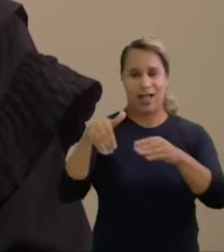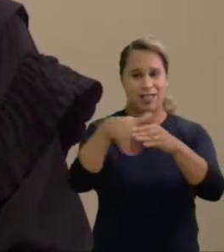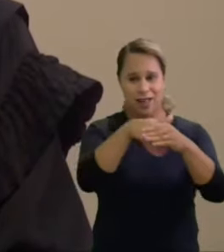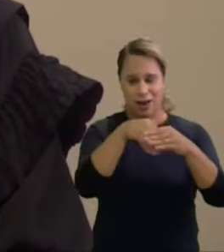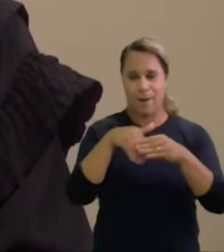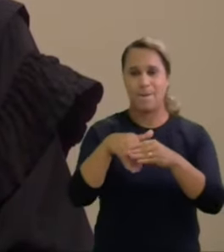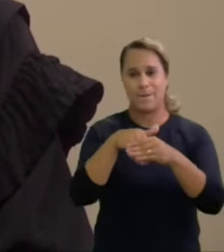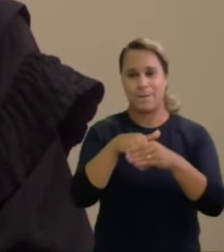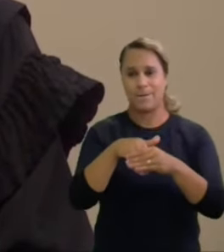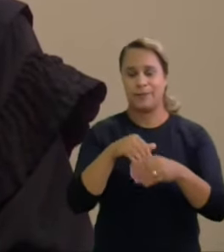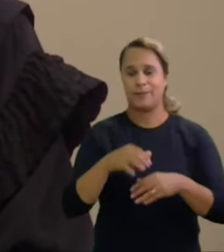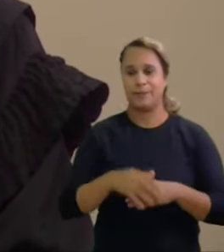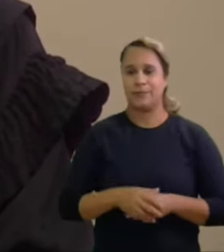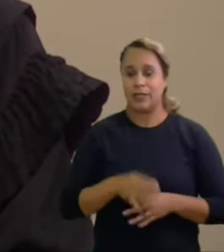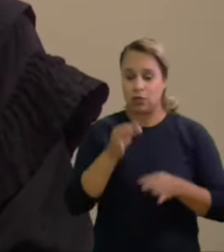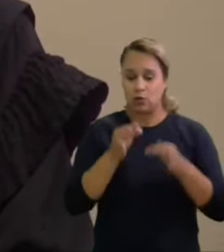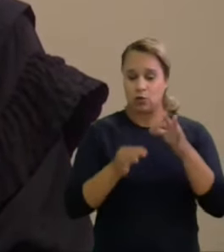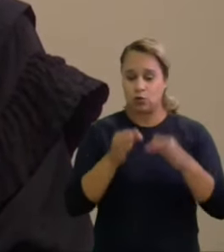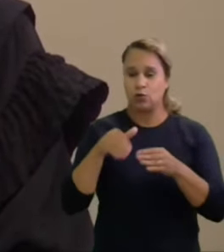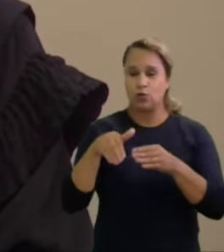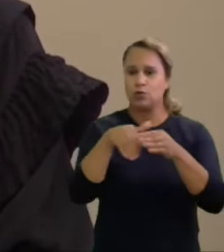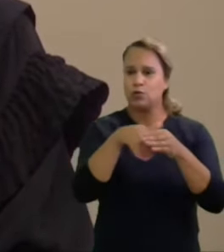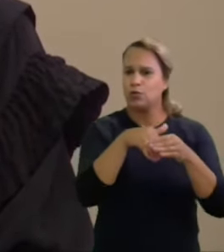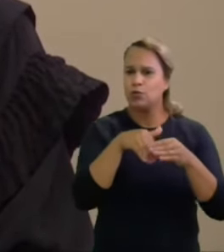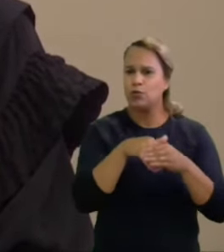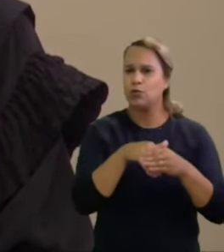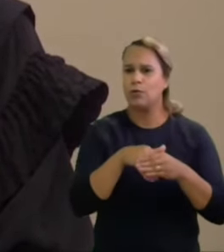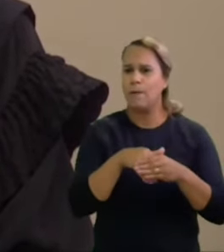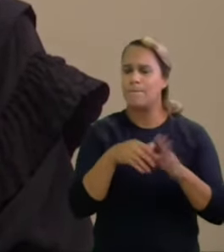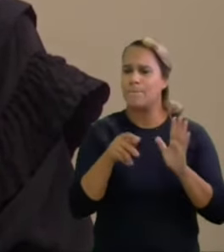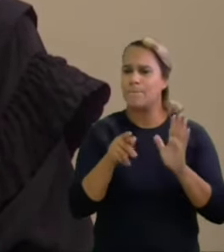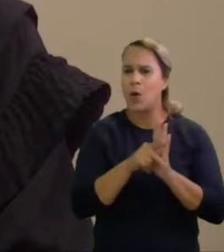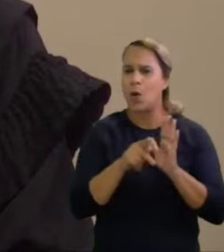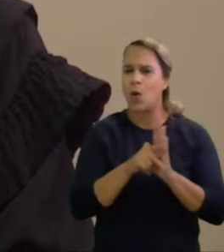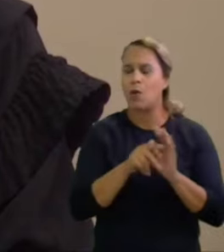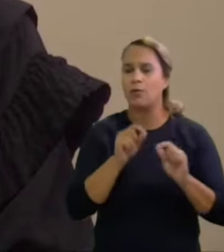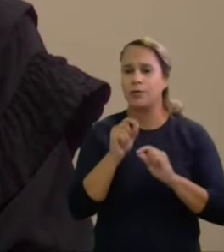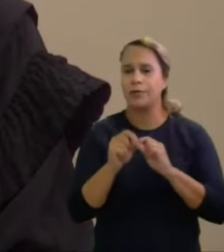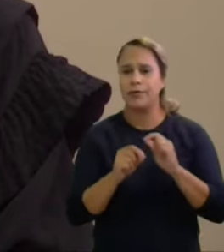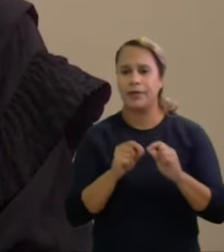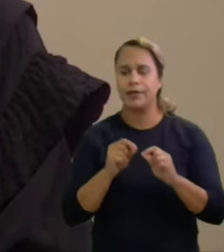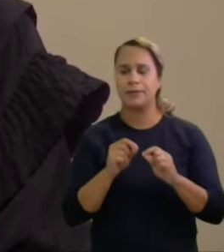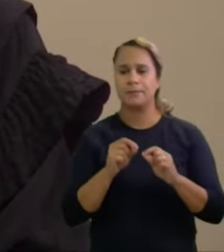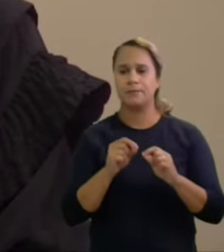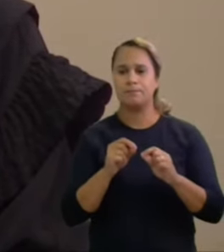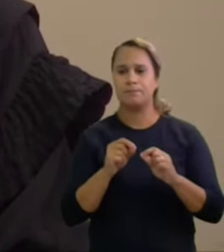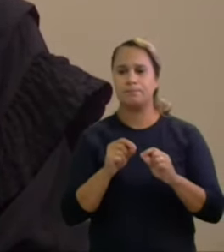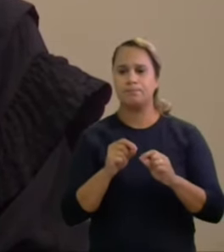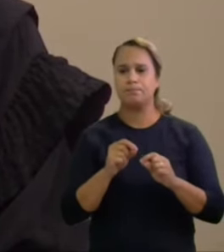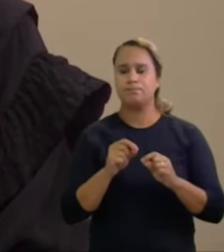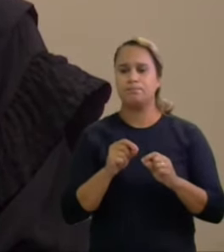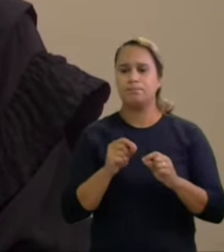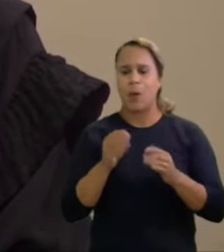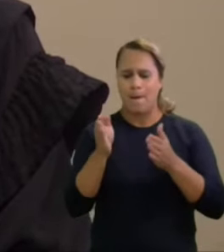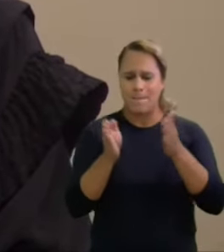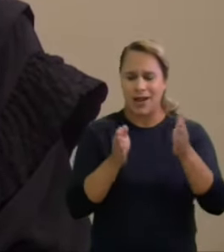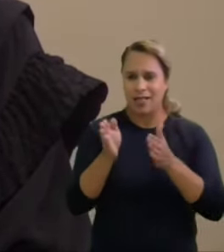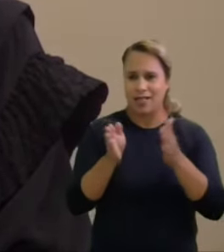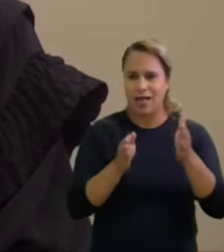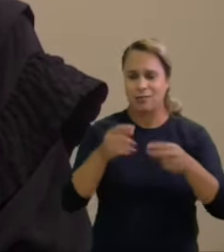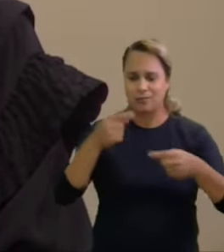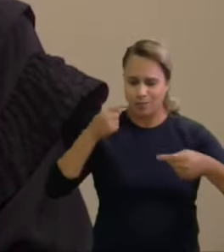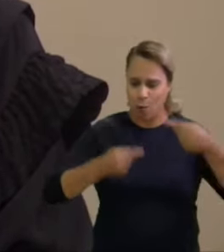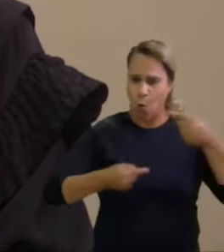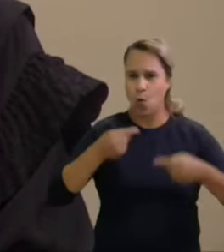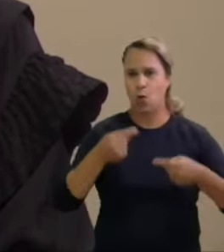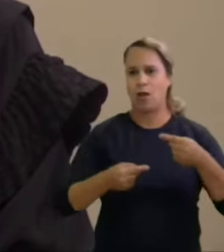eleitoral incumbida do controle das eleições e da investidura dos mandatos políticos político-eletivos por força